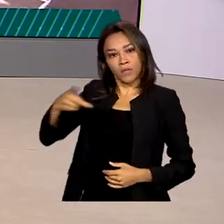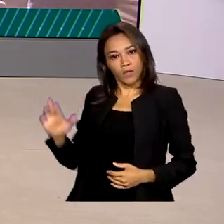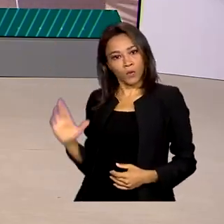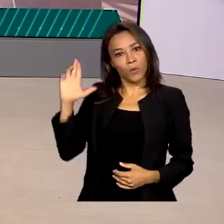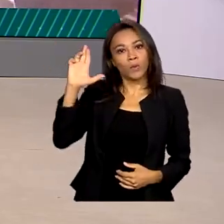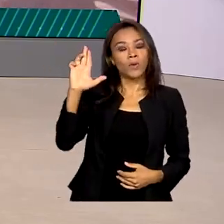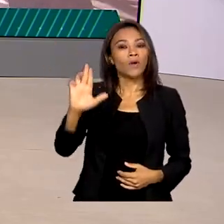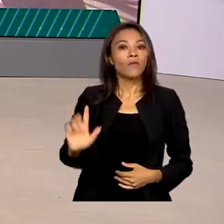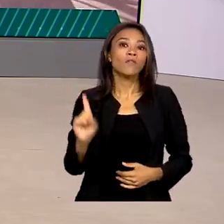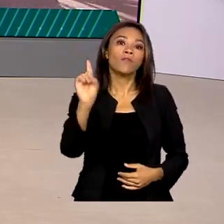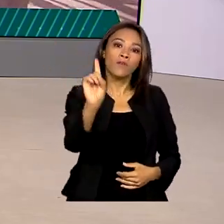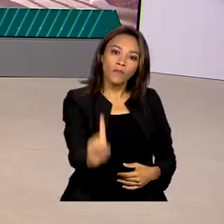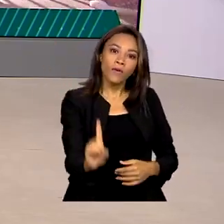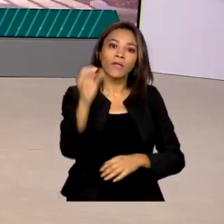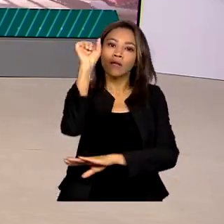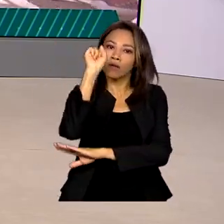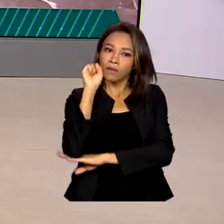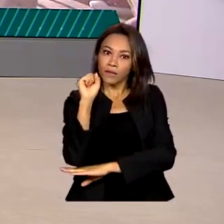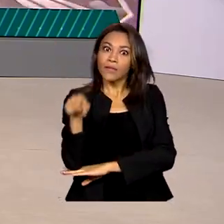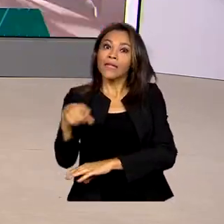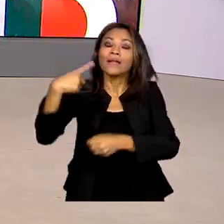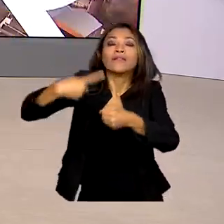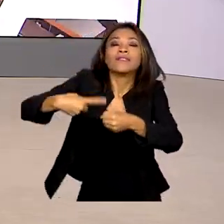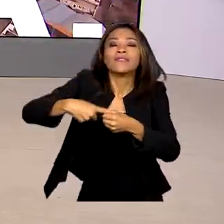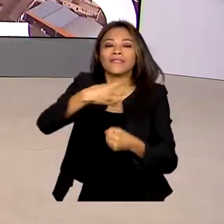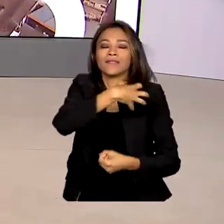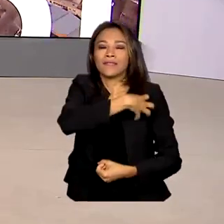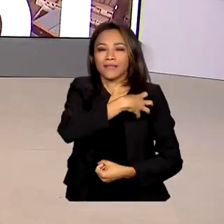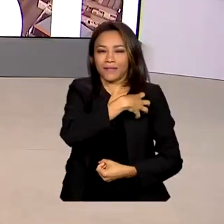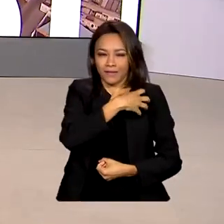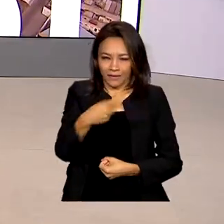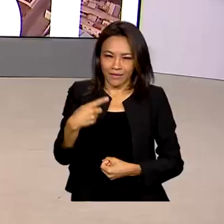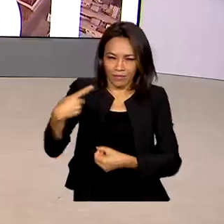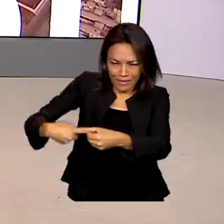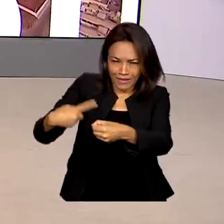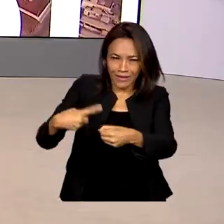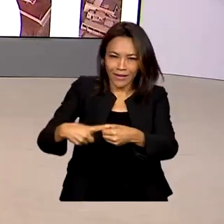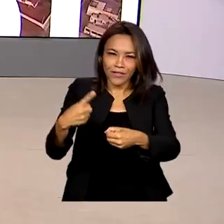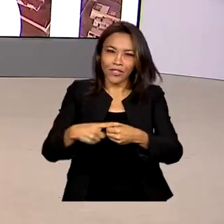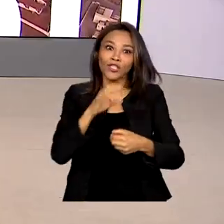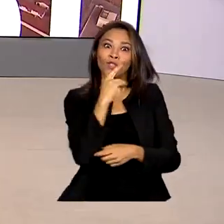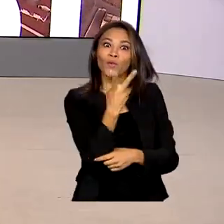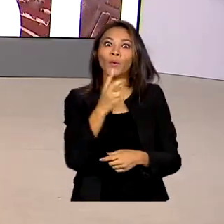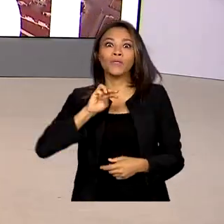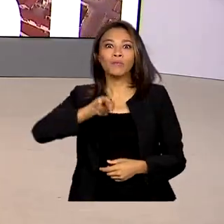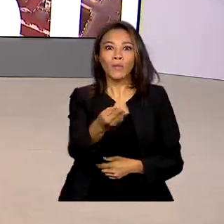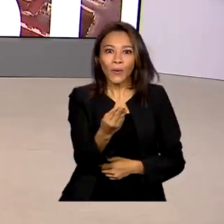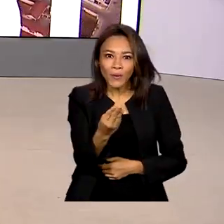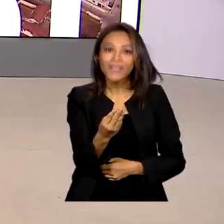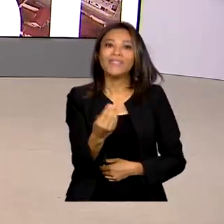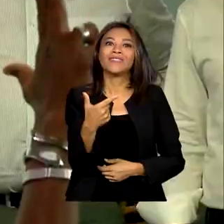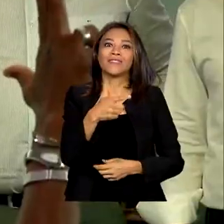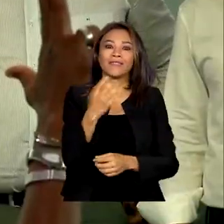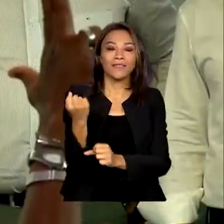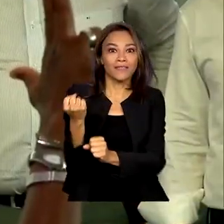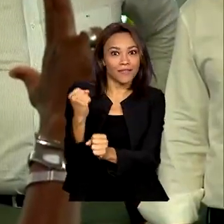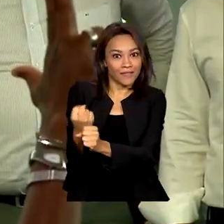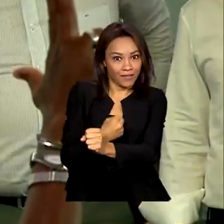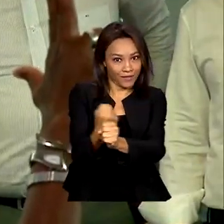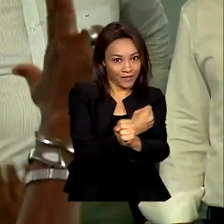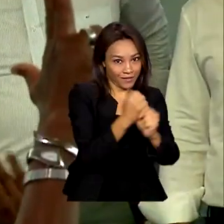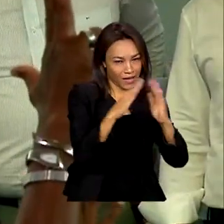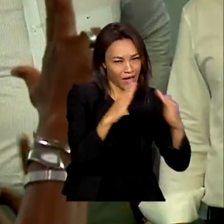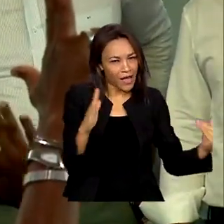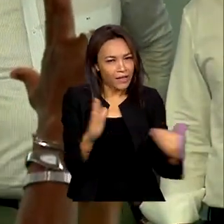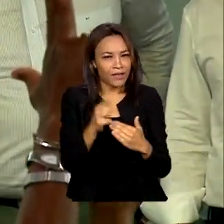onde entregou residências e anunciou a construção de 2 milhões de moradias até 2026. O presidente